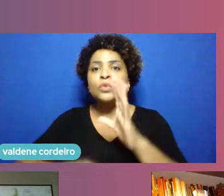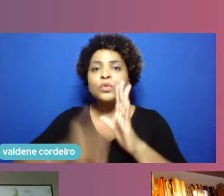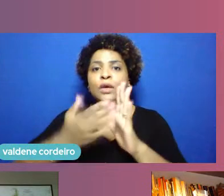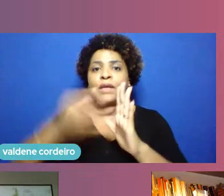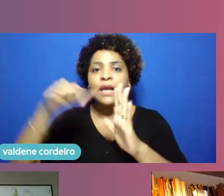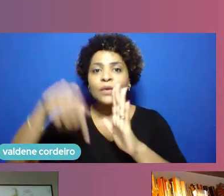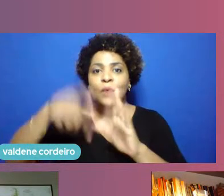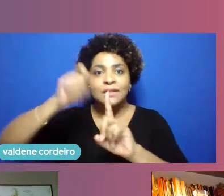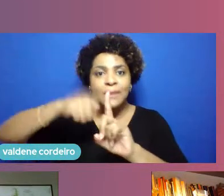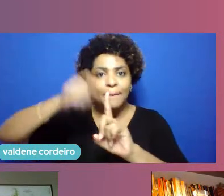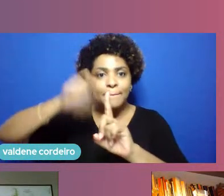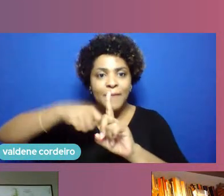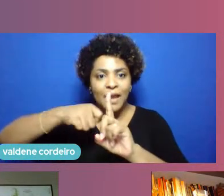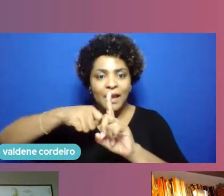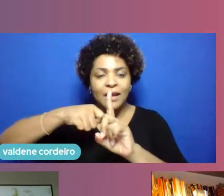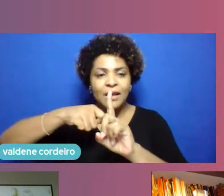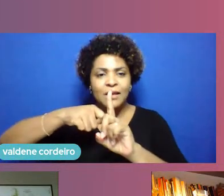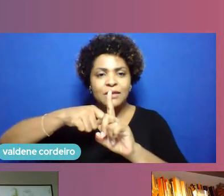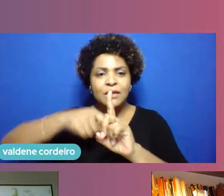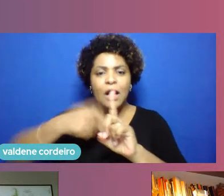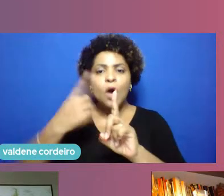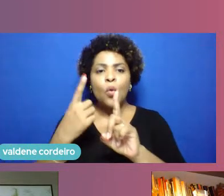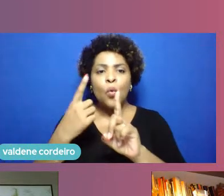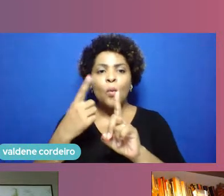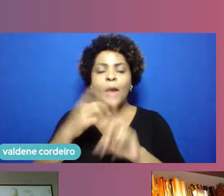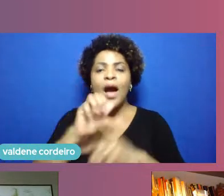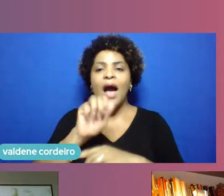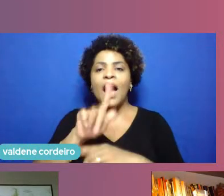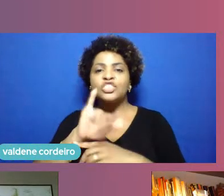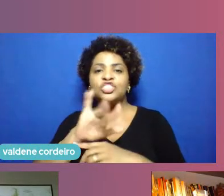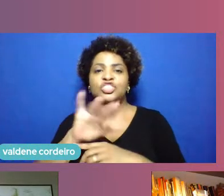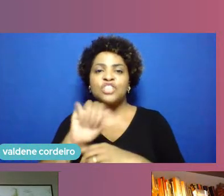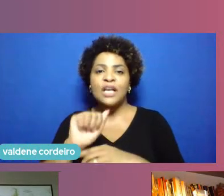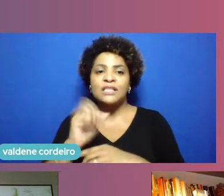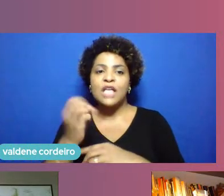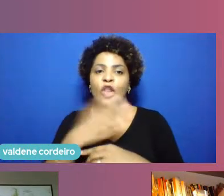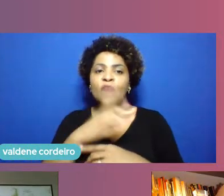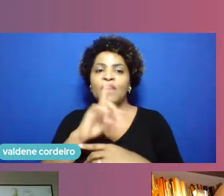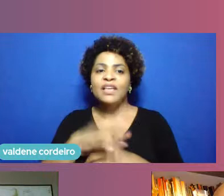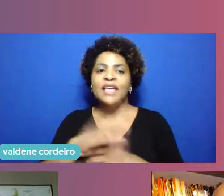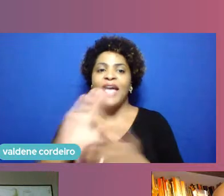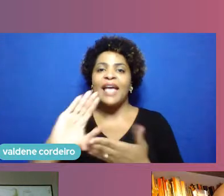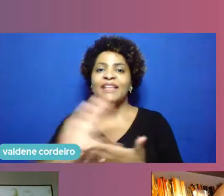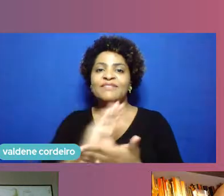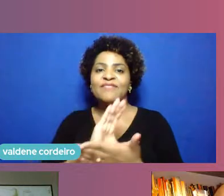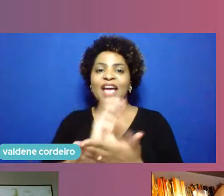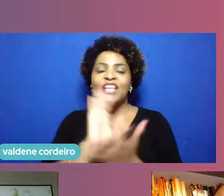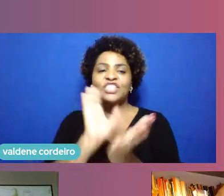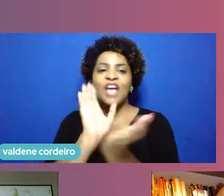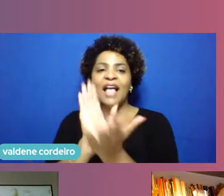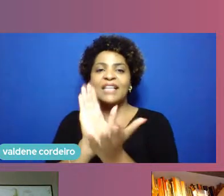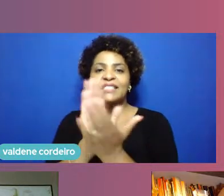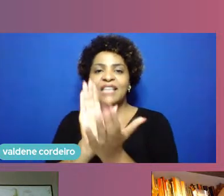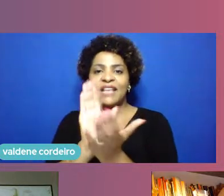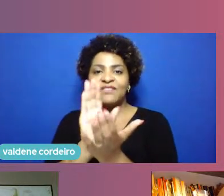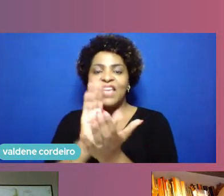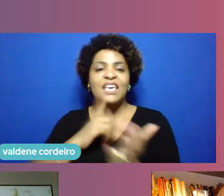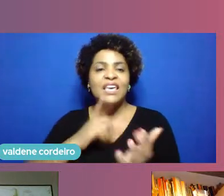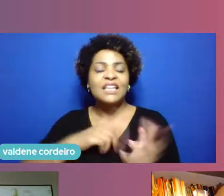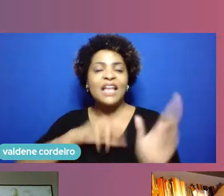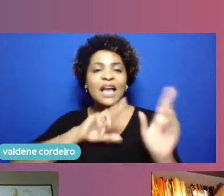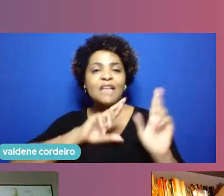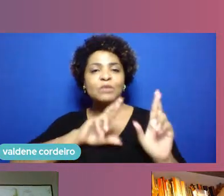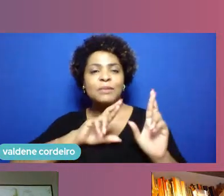uma instituição nova uma agência que é o Invest Recife que justamente vai ter o papel de vender a imagem da cidade